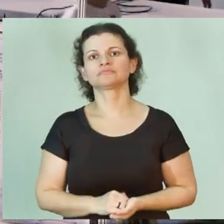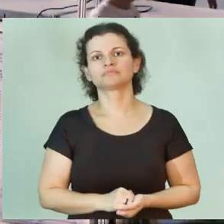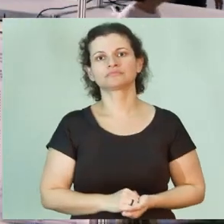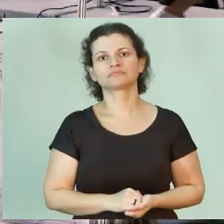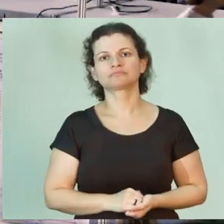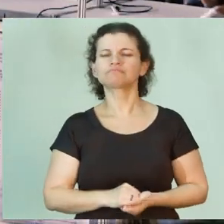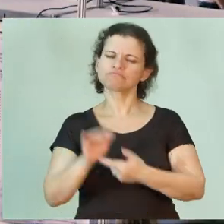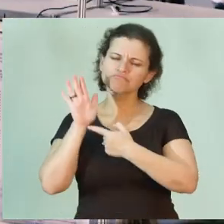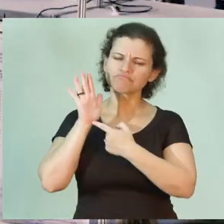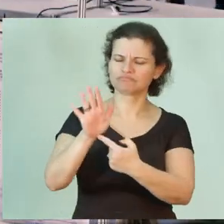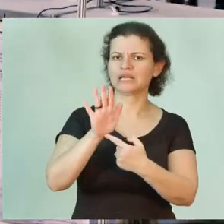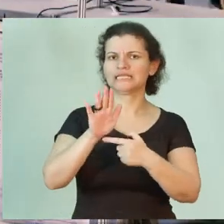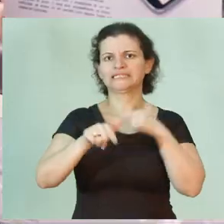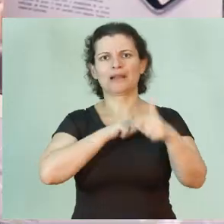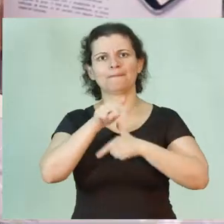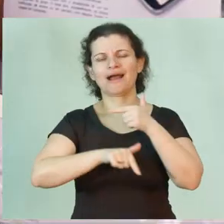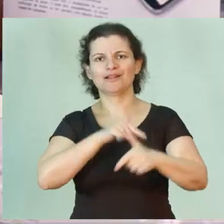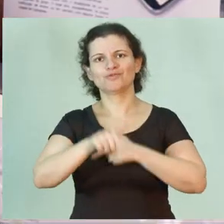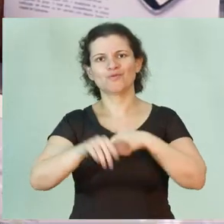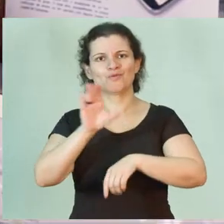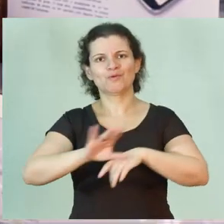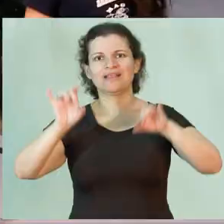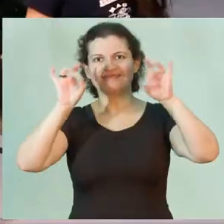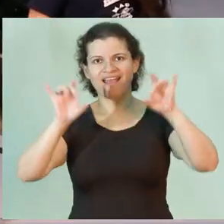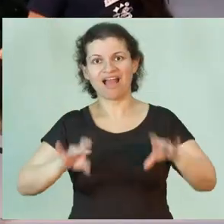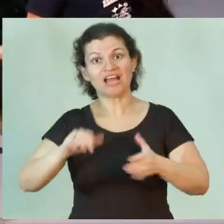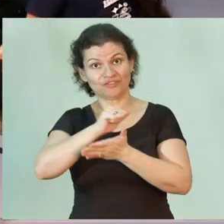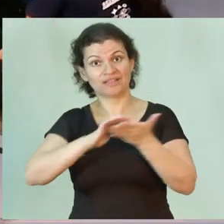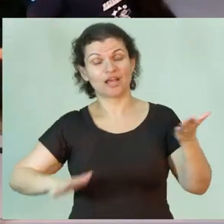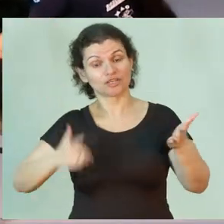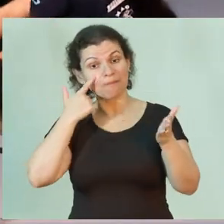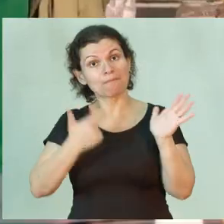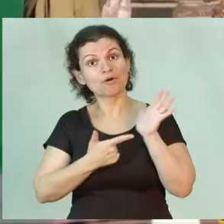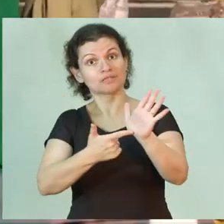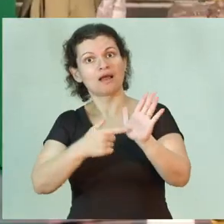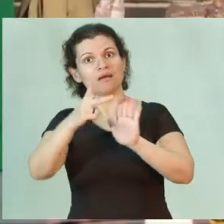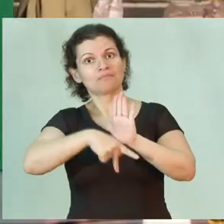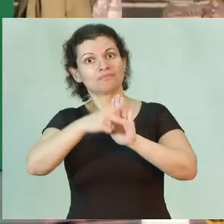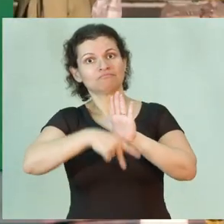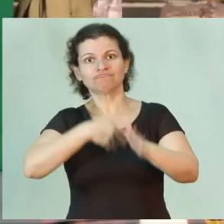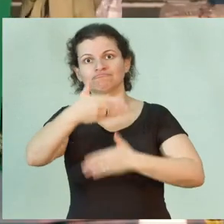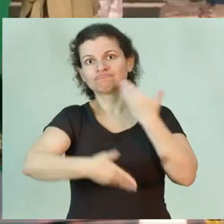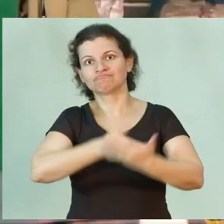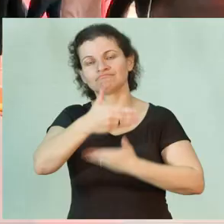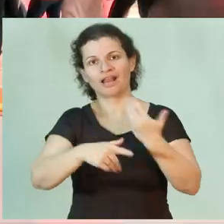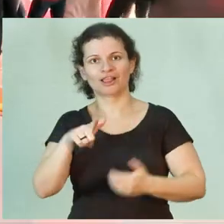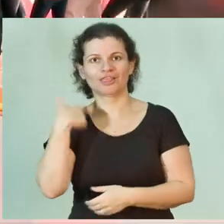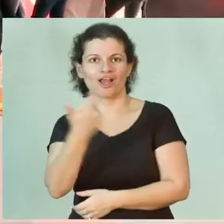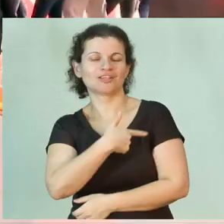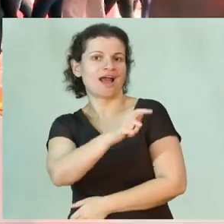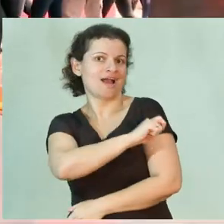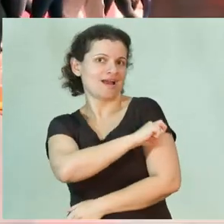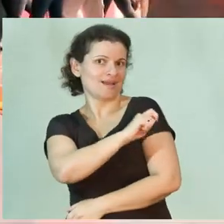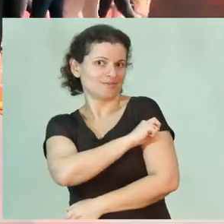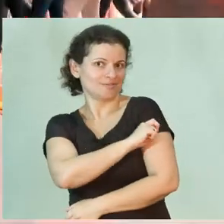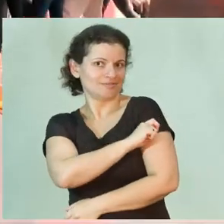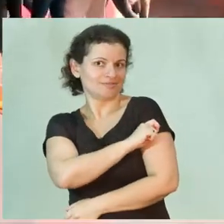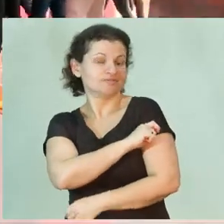amostra de trabalho de cursos técnicos. É uma atividade que nós fazemos para mostrar os projetos desenvolvidos pelos nossos alunos